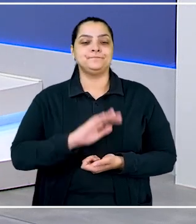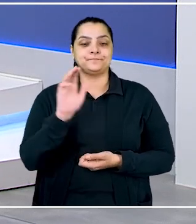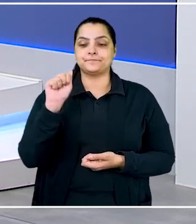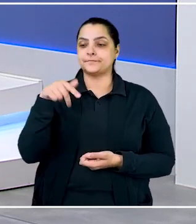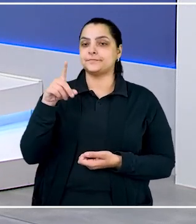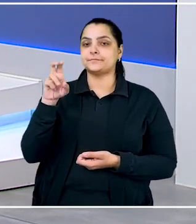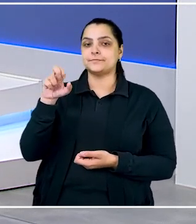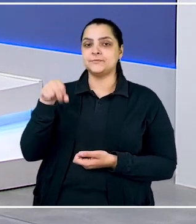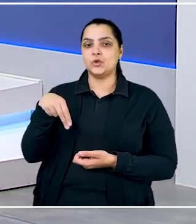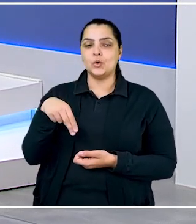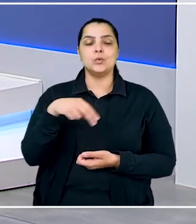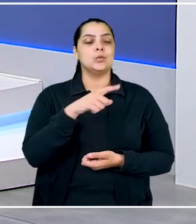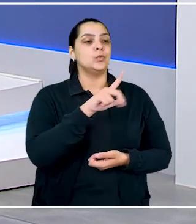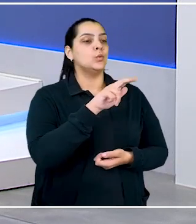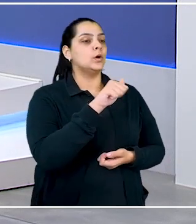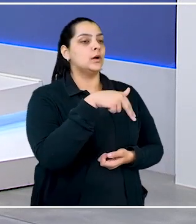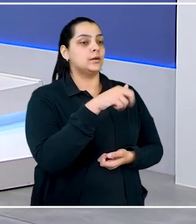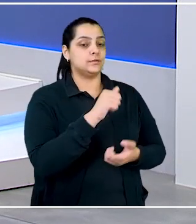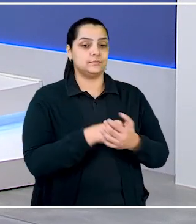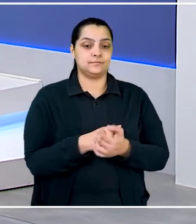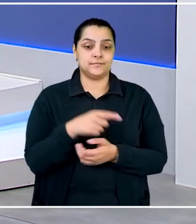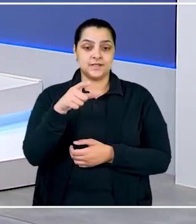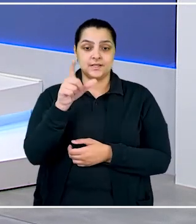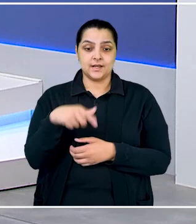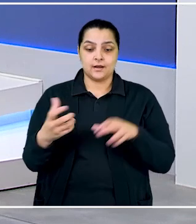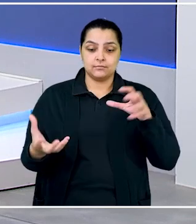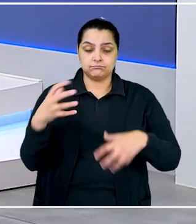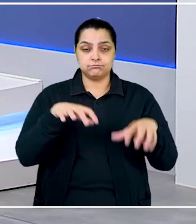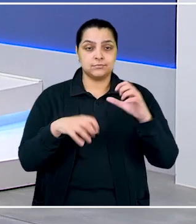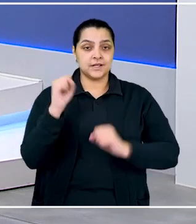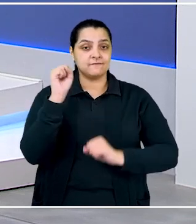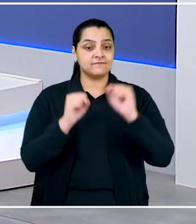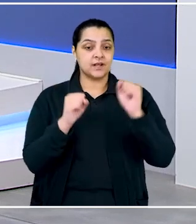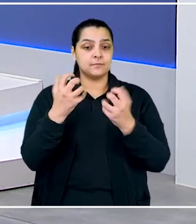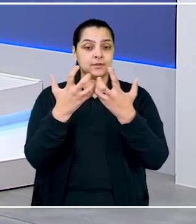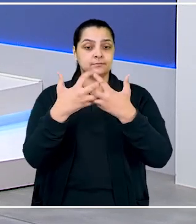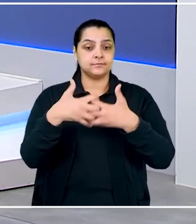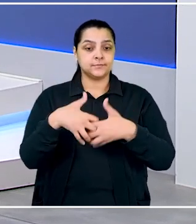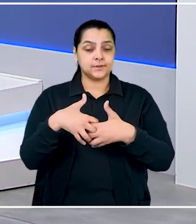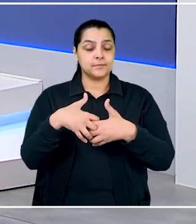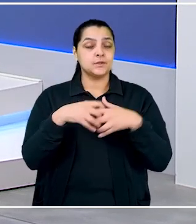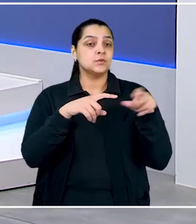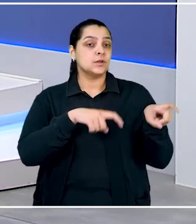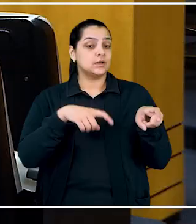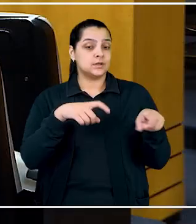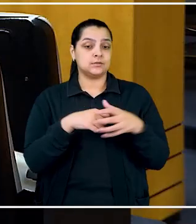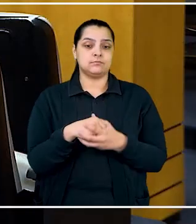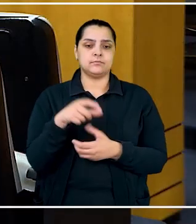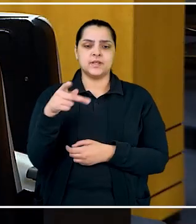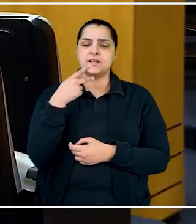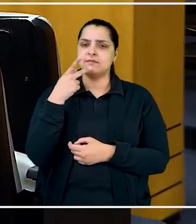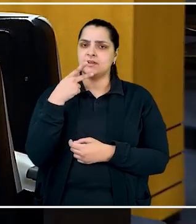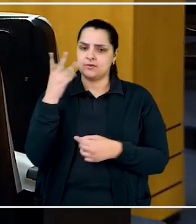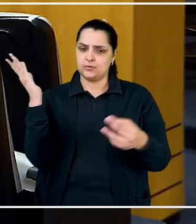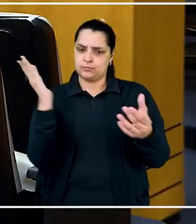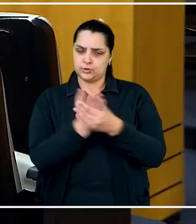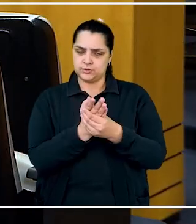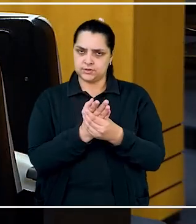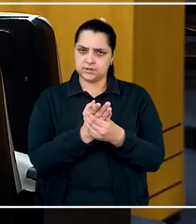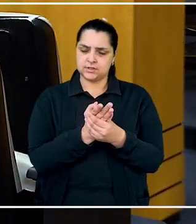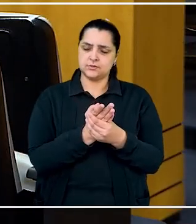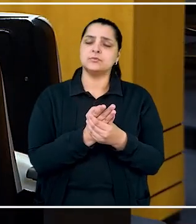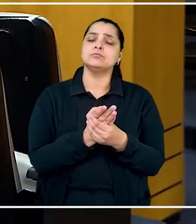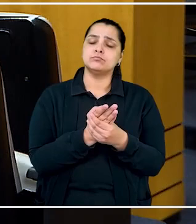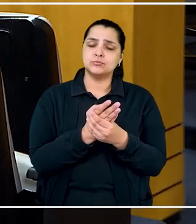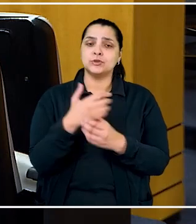Oi, Oi, Luana. O rapaz era montador em uma fábrica de equipamentos agrícolas. Ele contou na reclamação